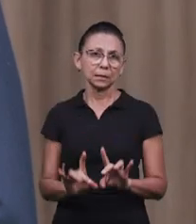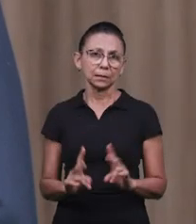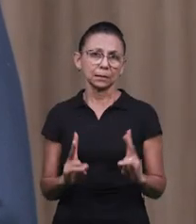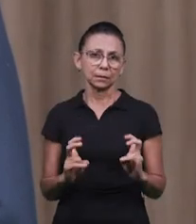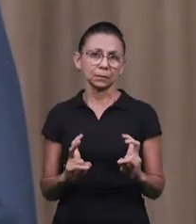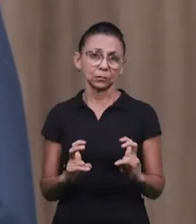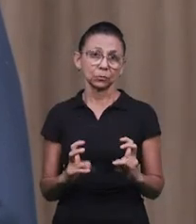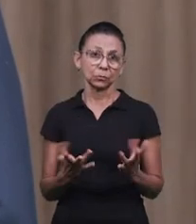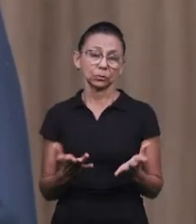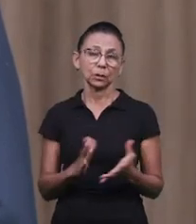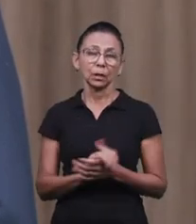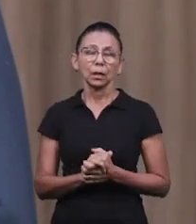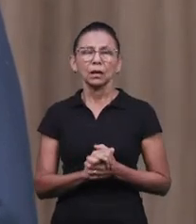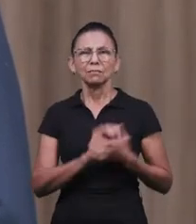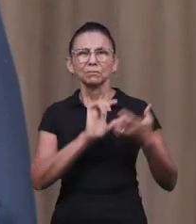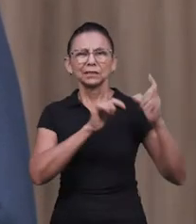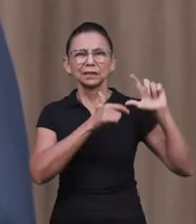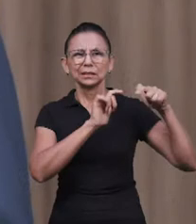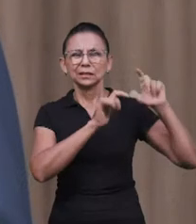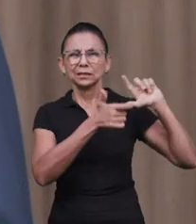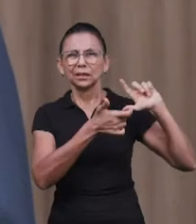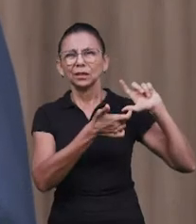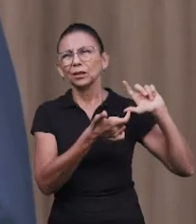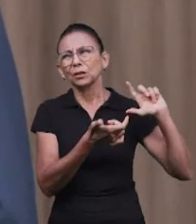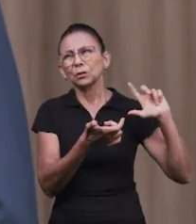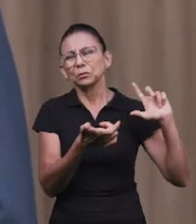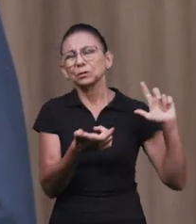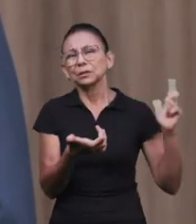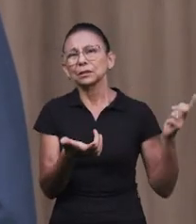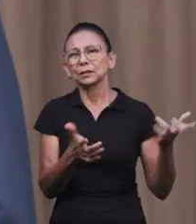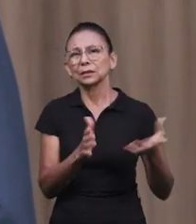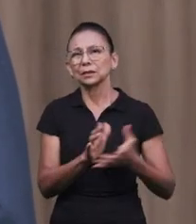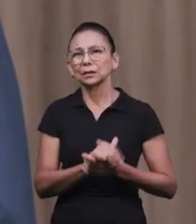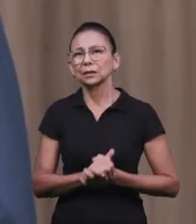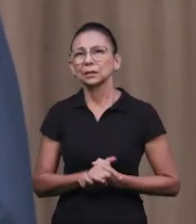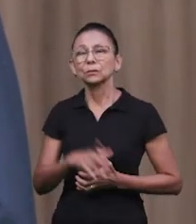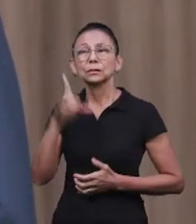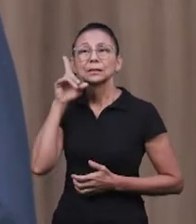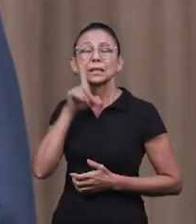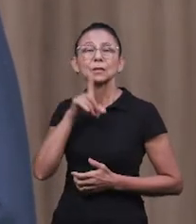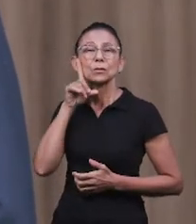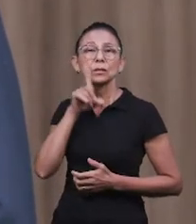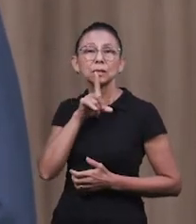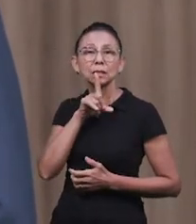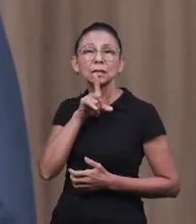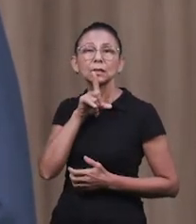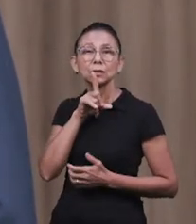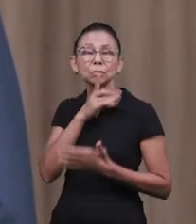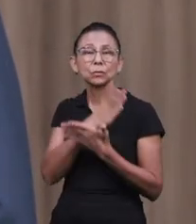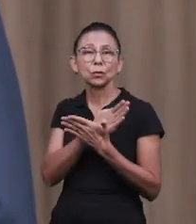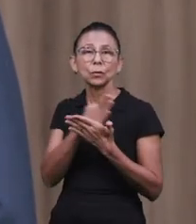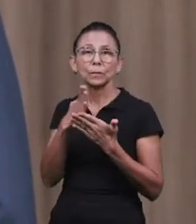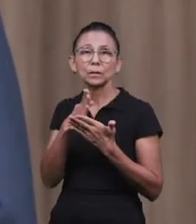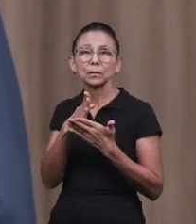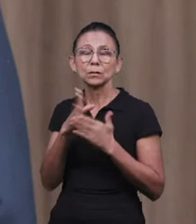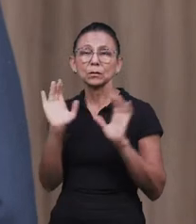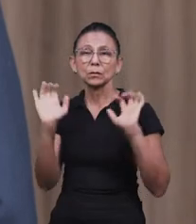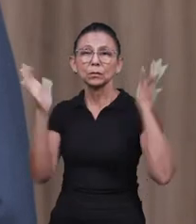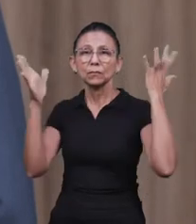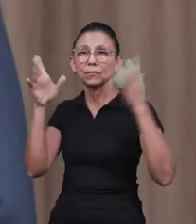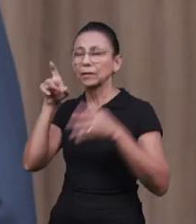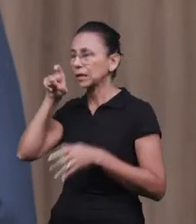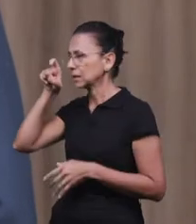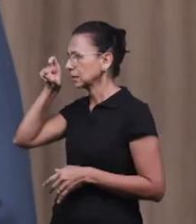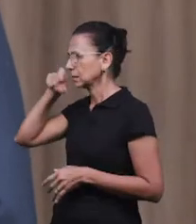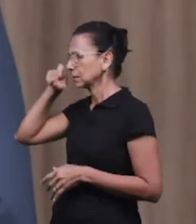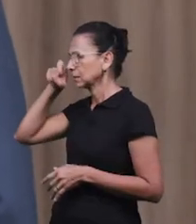que surgem, essa aí é uma tradição, José? Podemos dizer que tradição surgiu dos Estados Unidos, esses embutis da